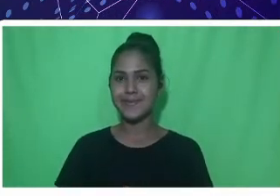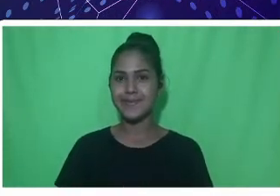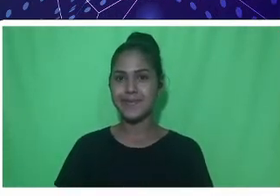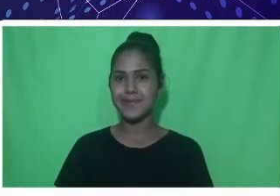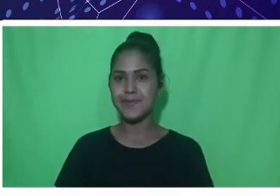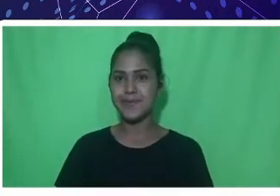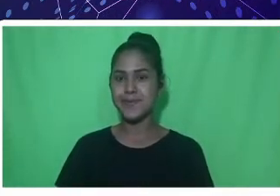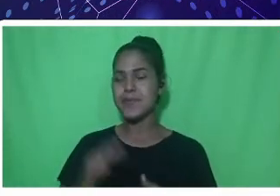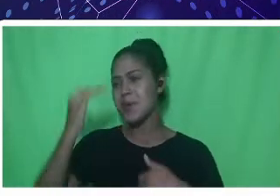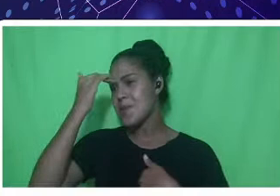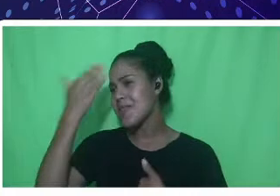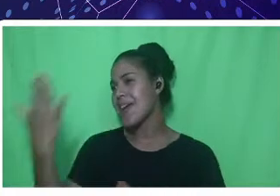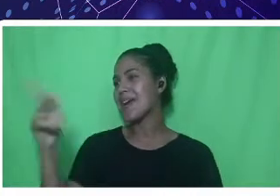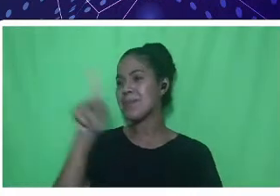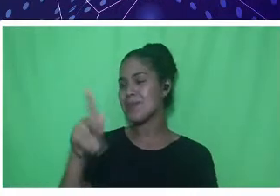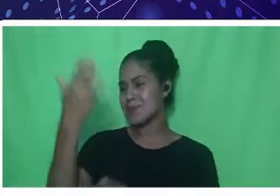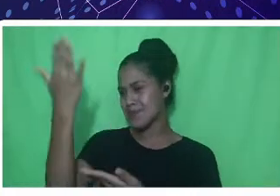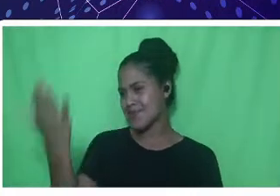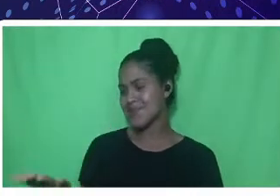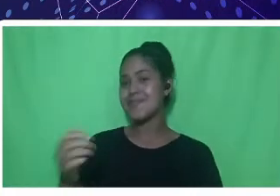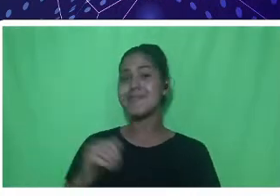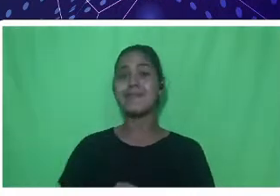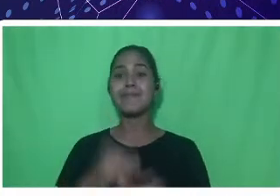Obrigado. E, para finalizar,